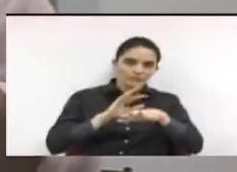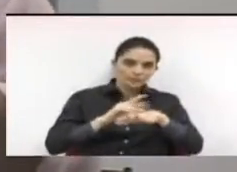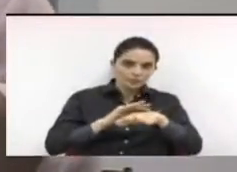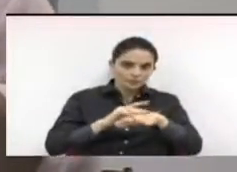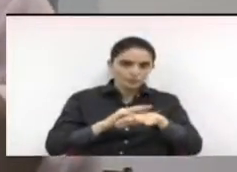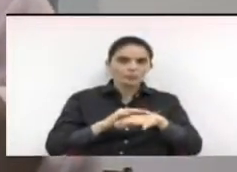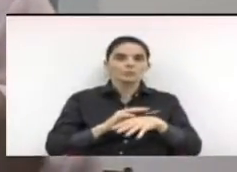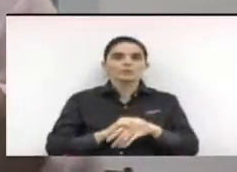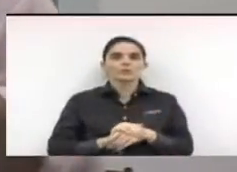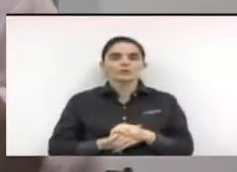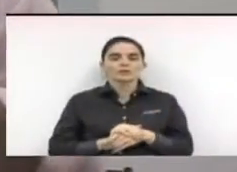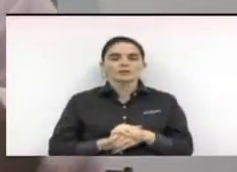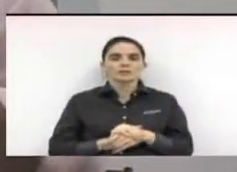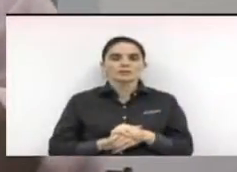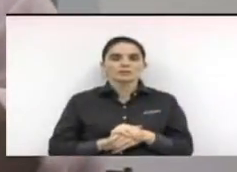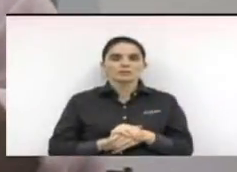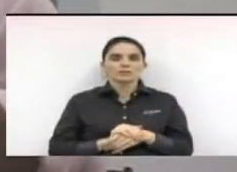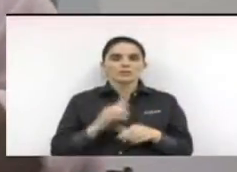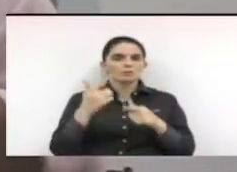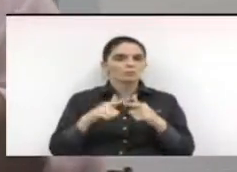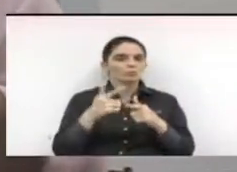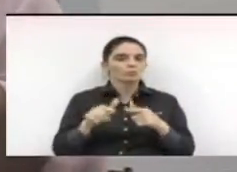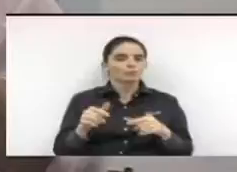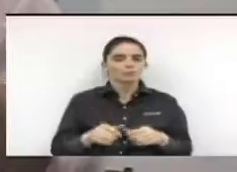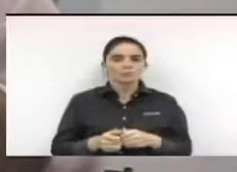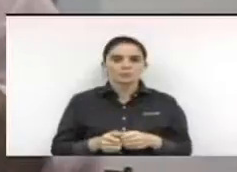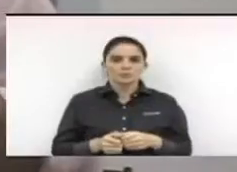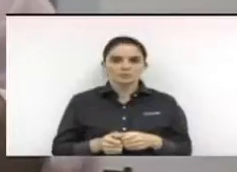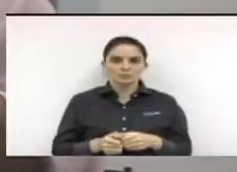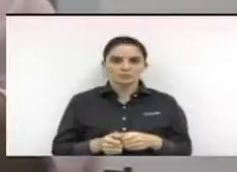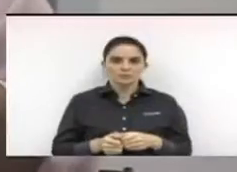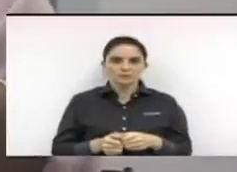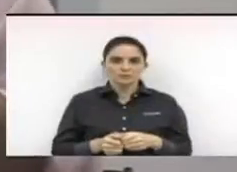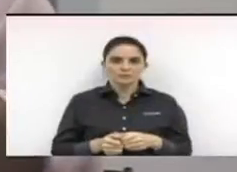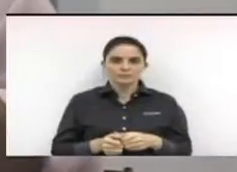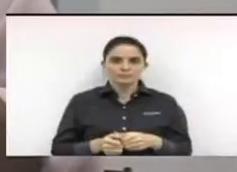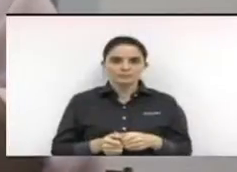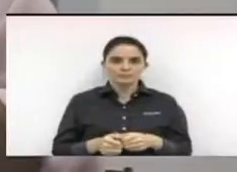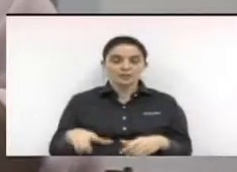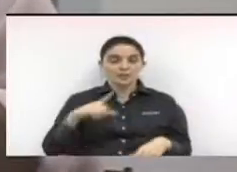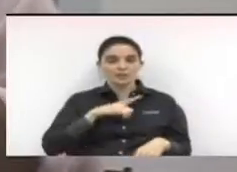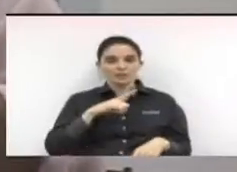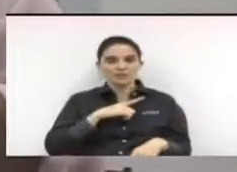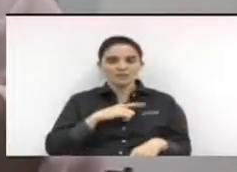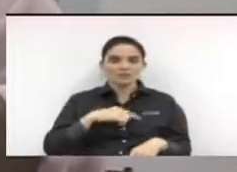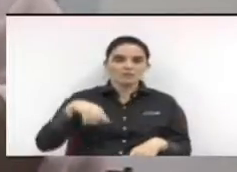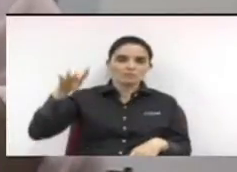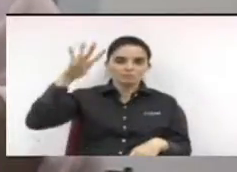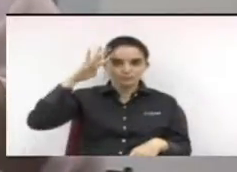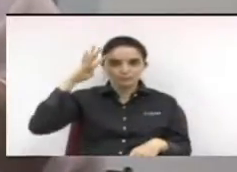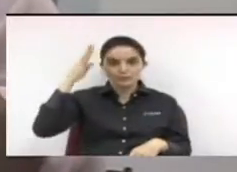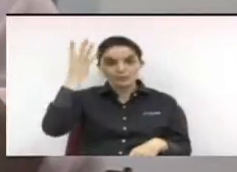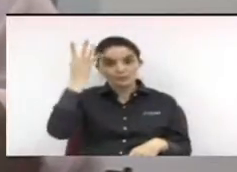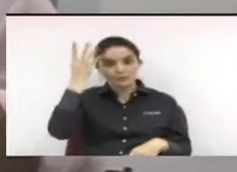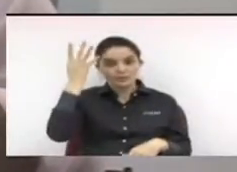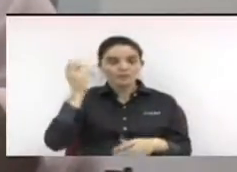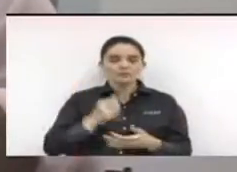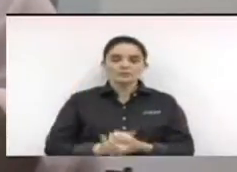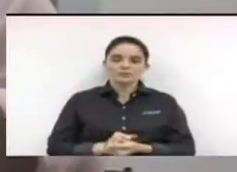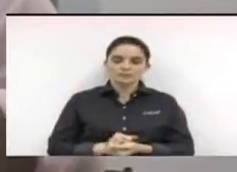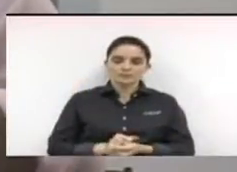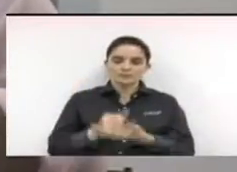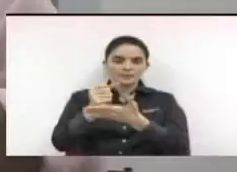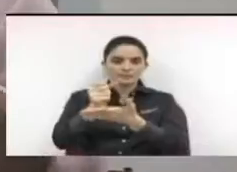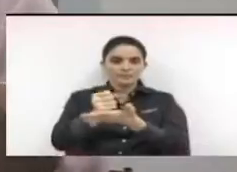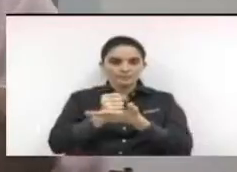com pacientes especiais com crianças especiais que tanto engrandece e acolhe os pais e suas mães com essas